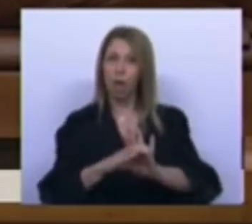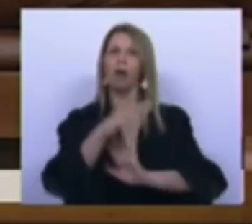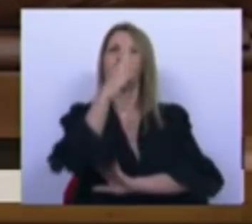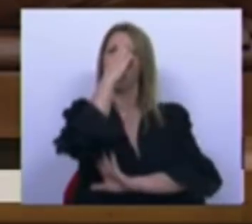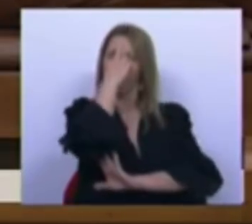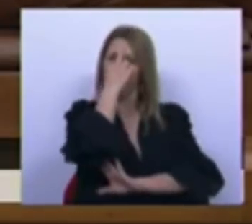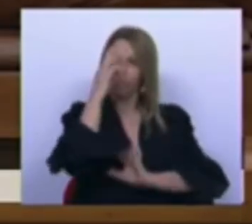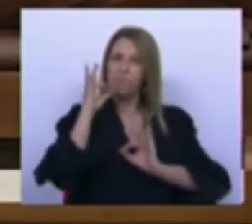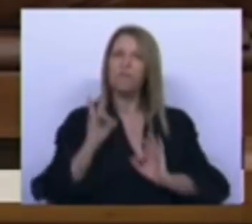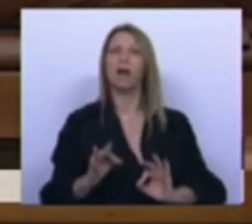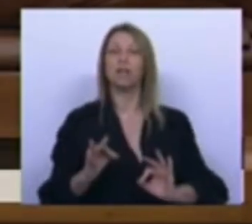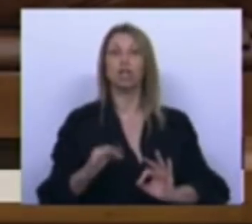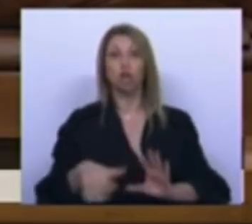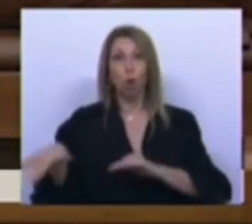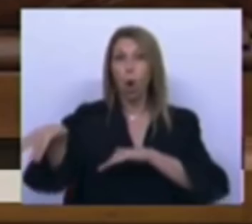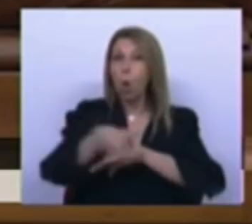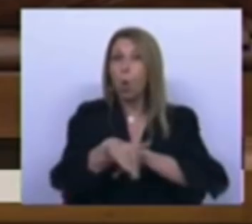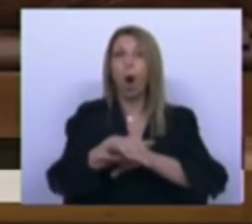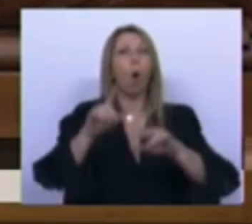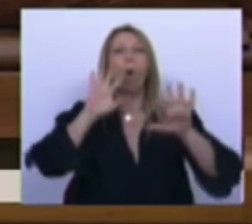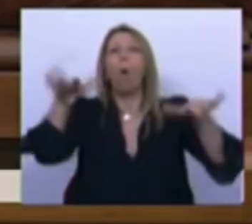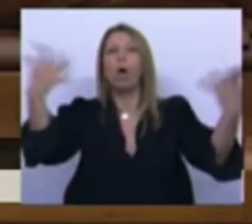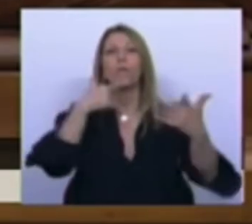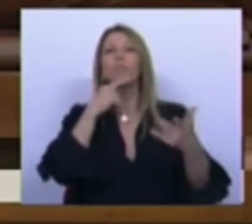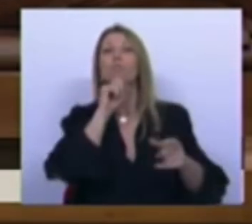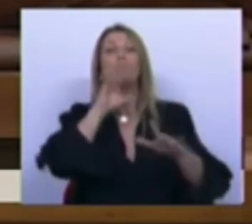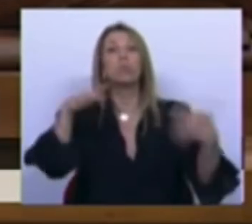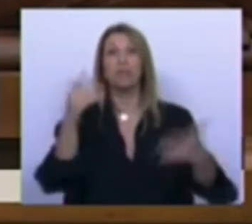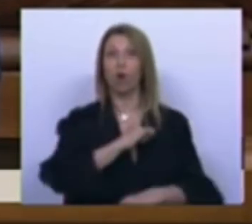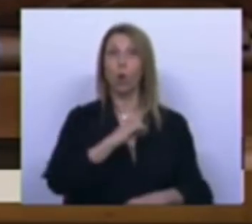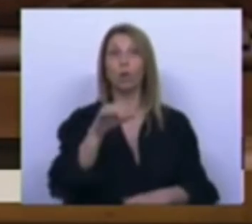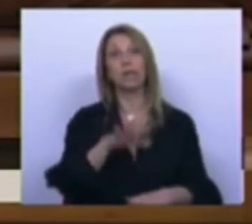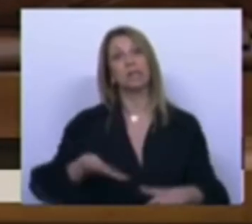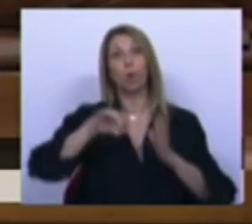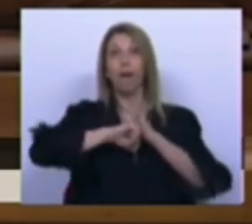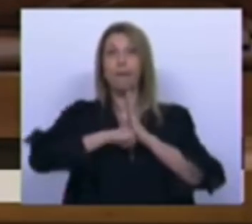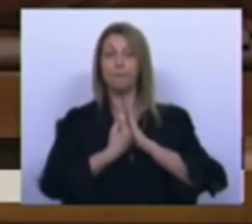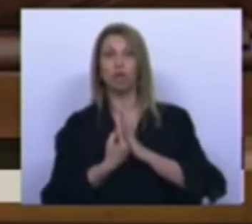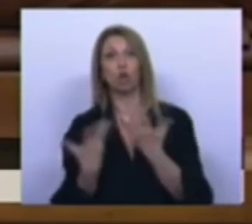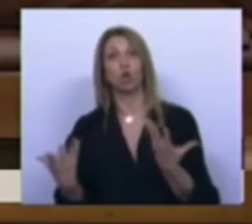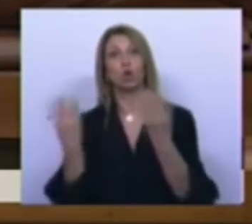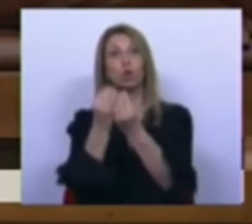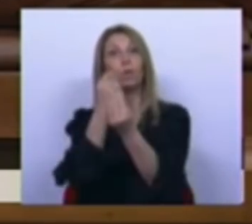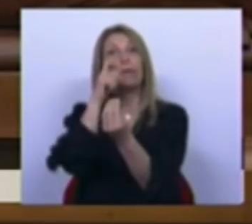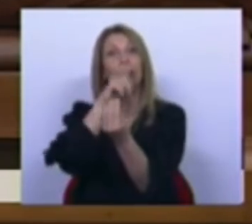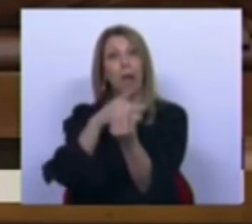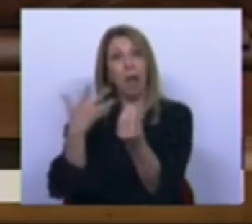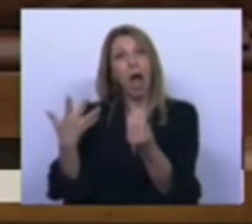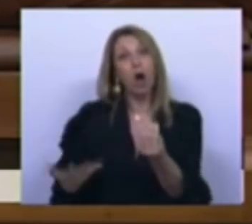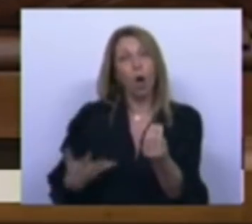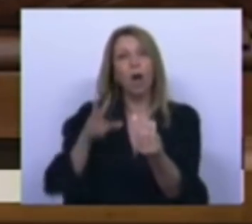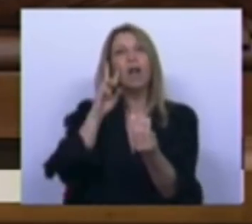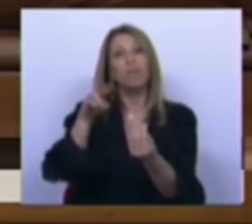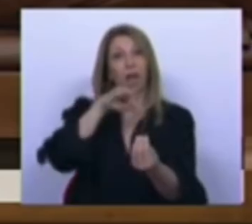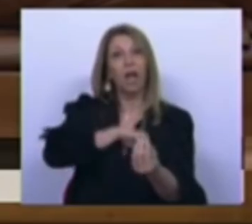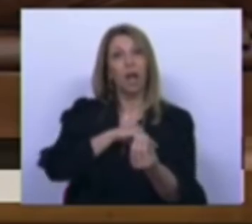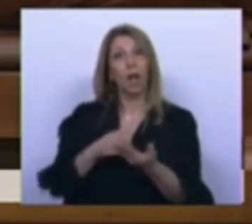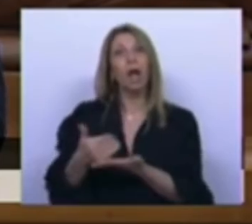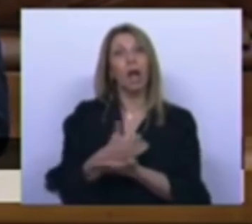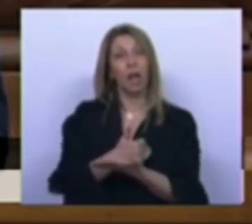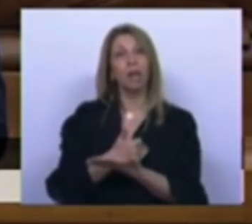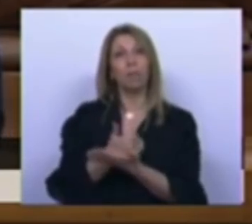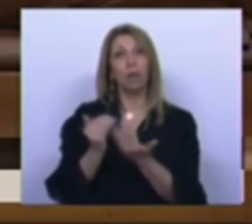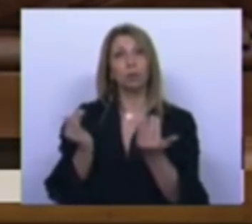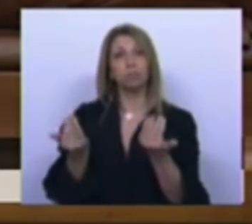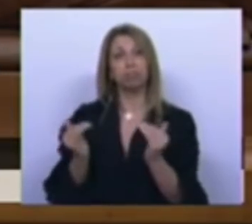ruas e onde puder contra esse estado de emergência ao lado daqueles que neste momento veem os rendimentos abafados,